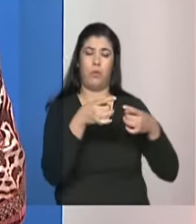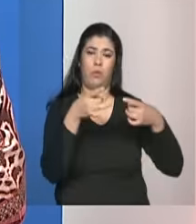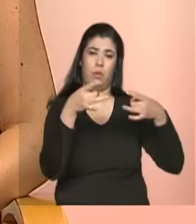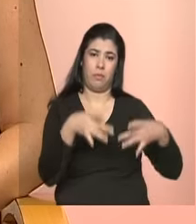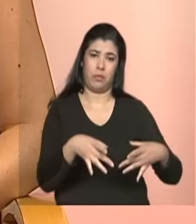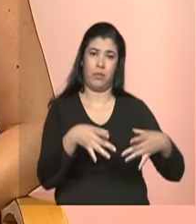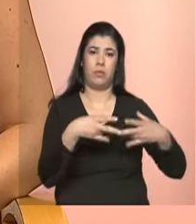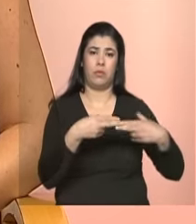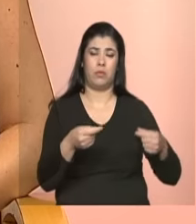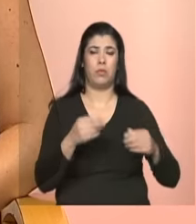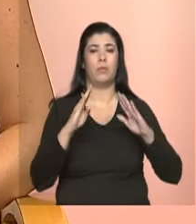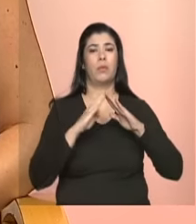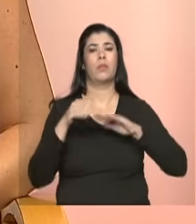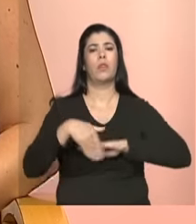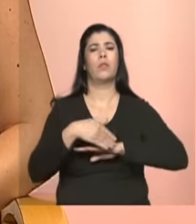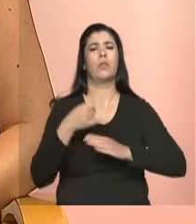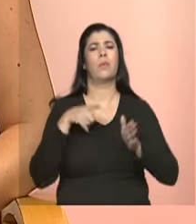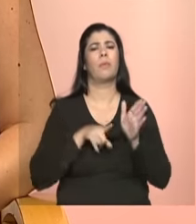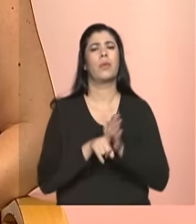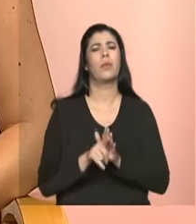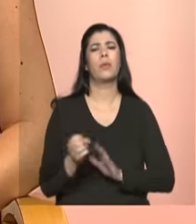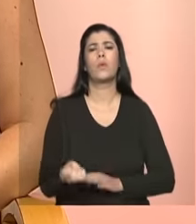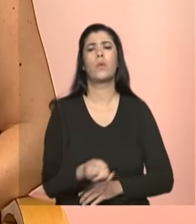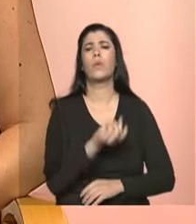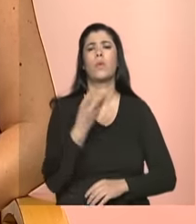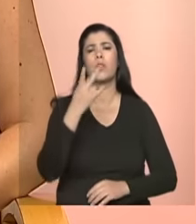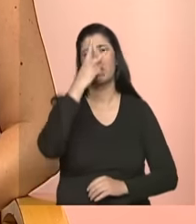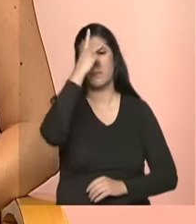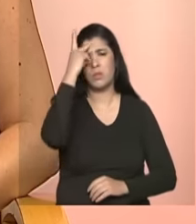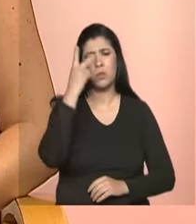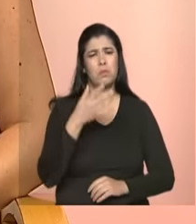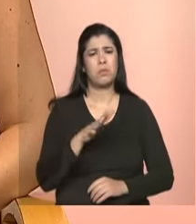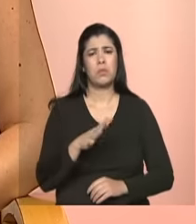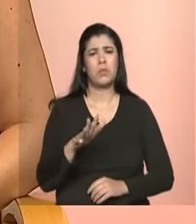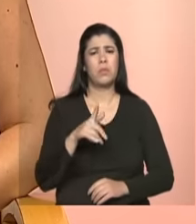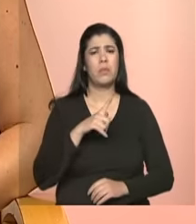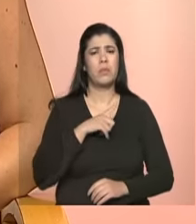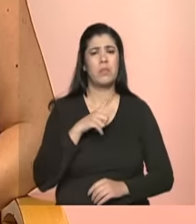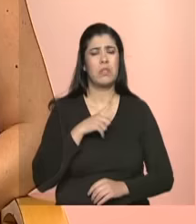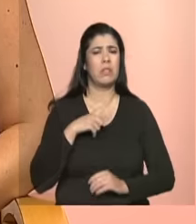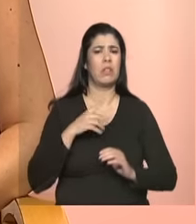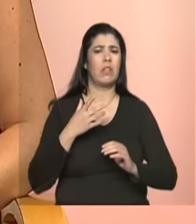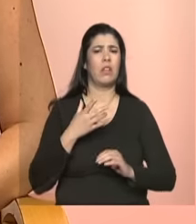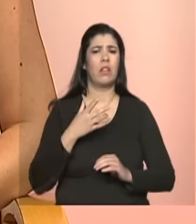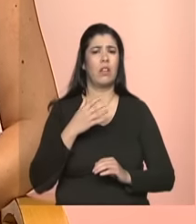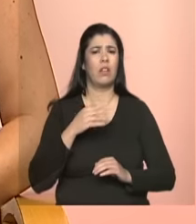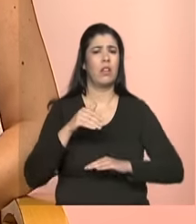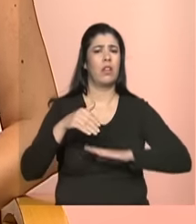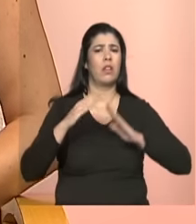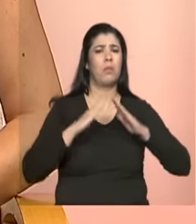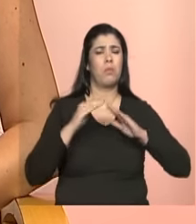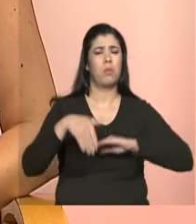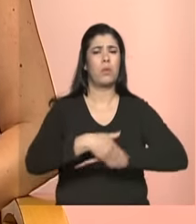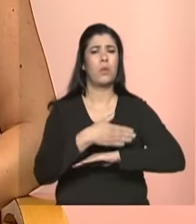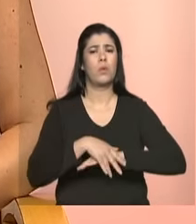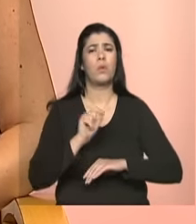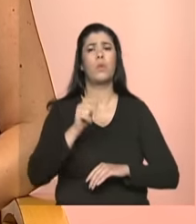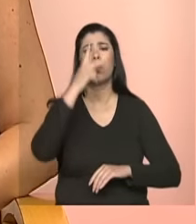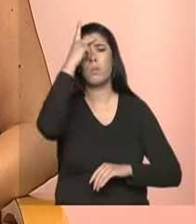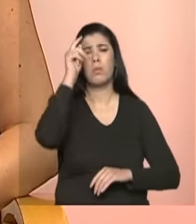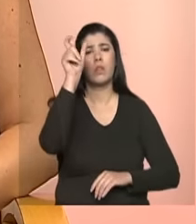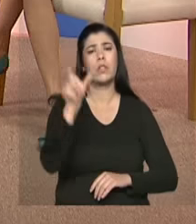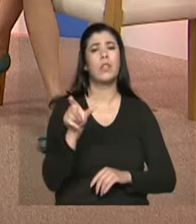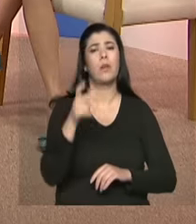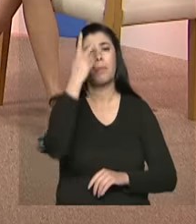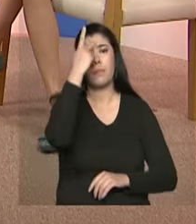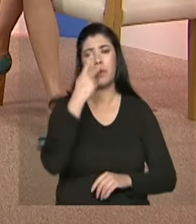diagnóstico de quantas pessoas nós estamos falando em situação de rua, Mariana? Quem são elas? Onde elas estão? Isso é